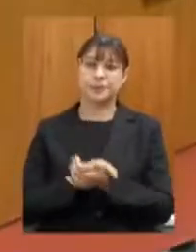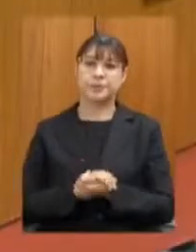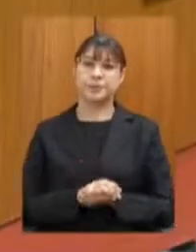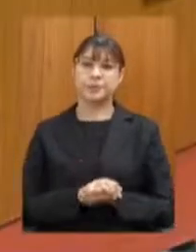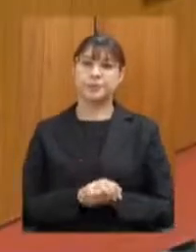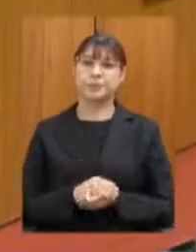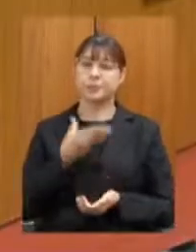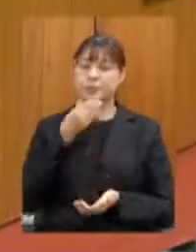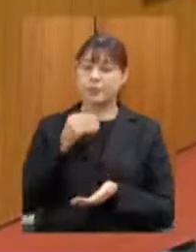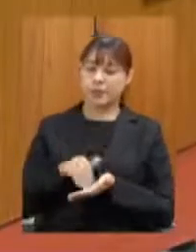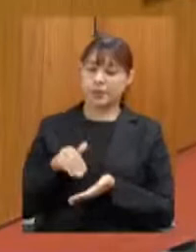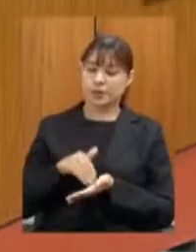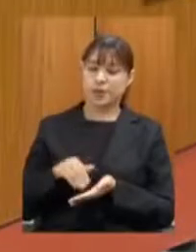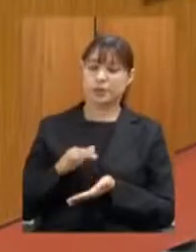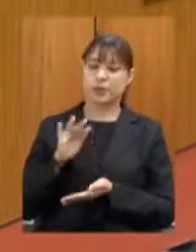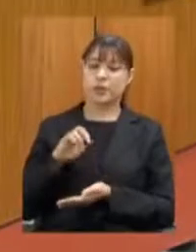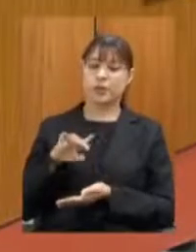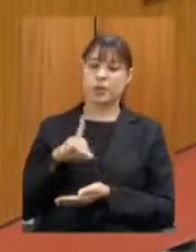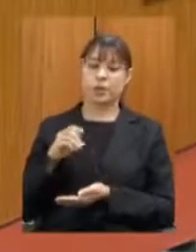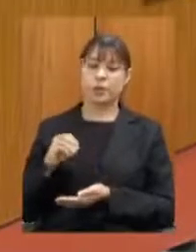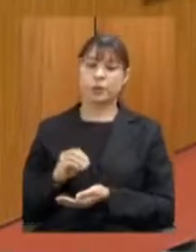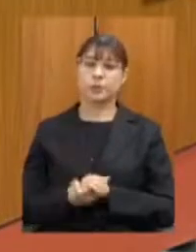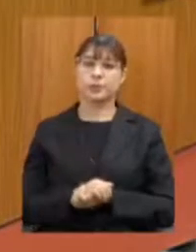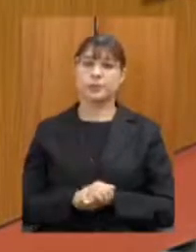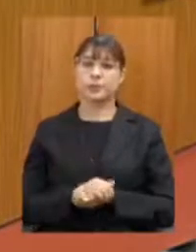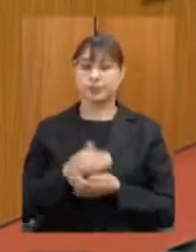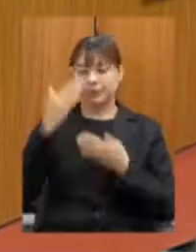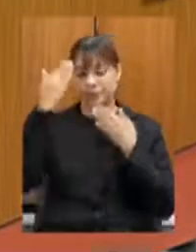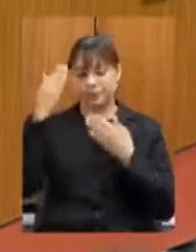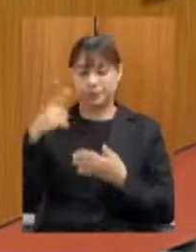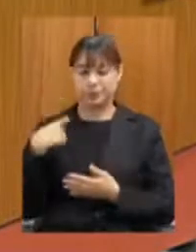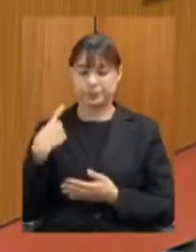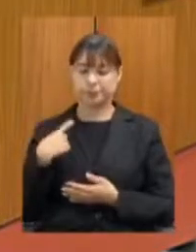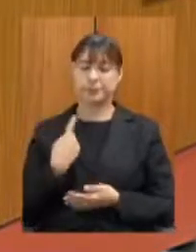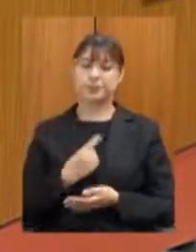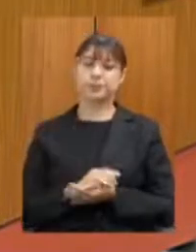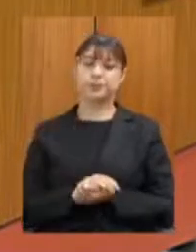secretário Fernando Marcato com a palavra muito obrigado deputado